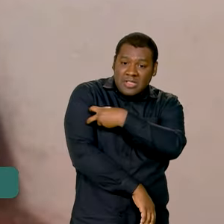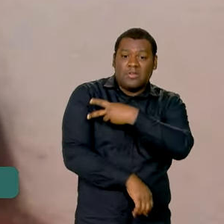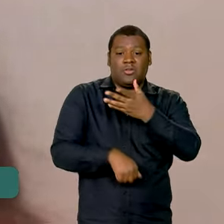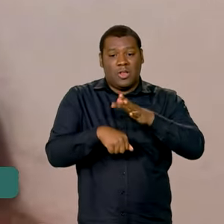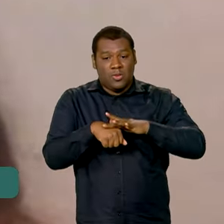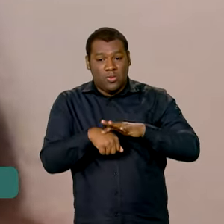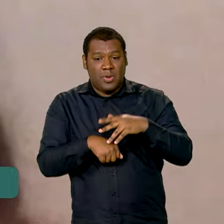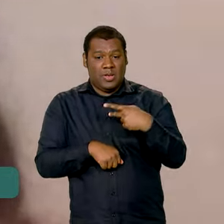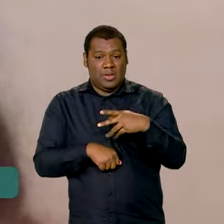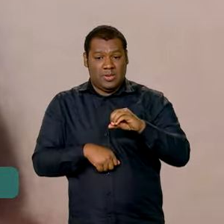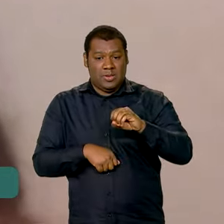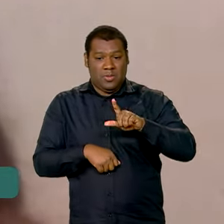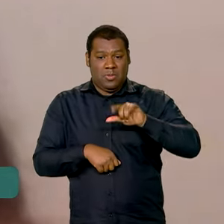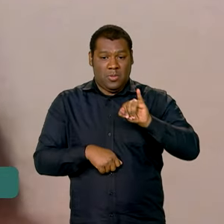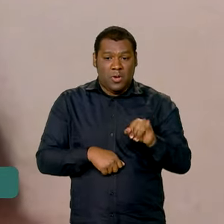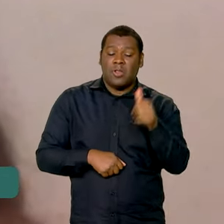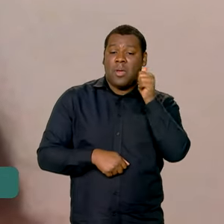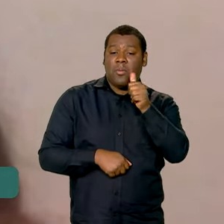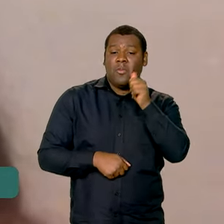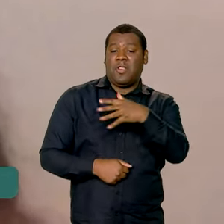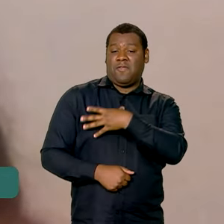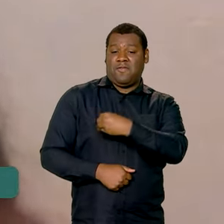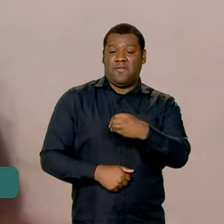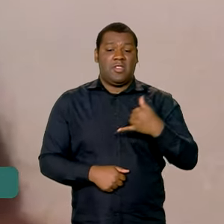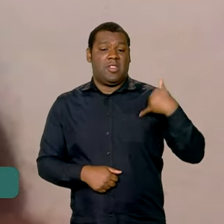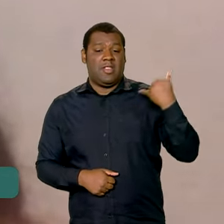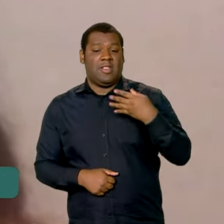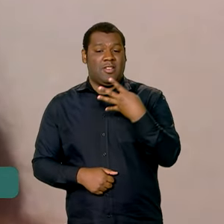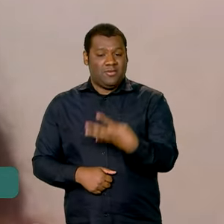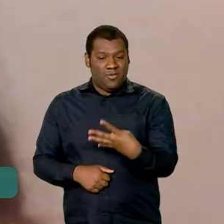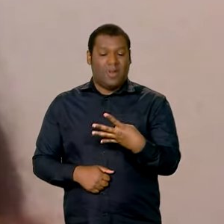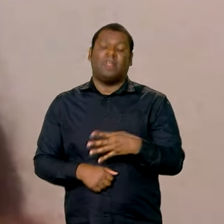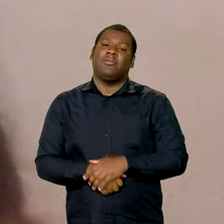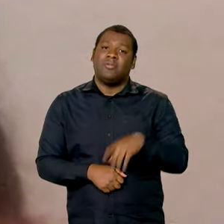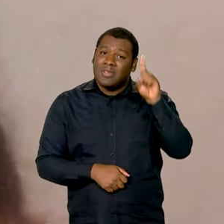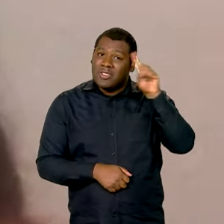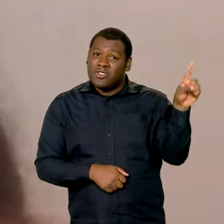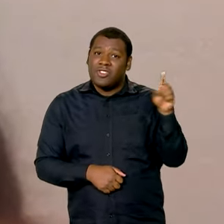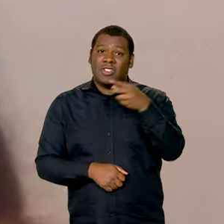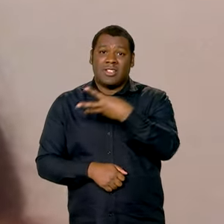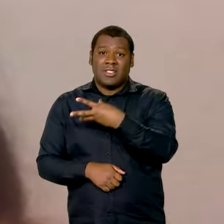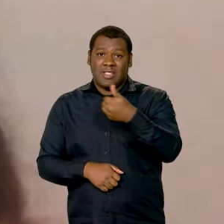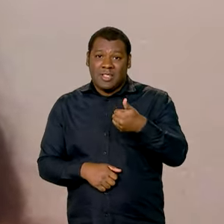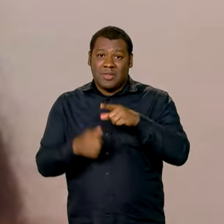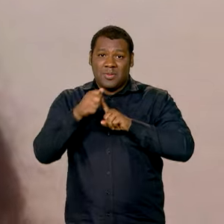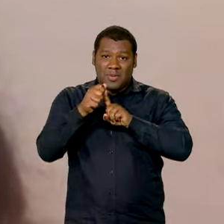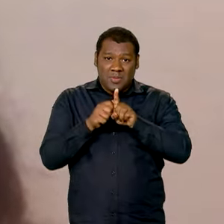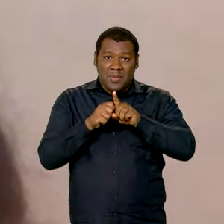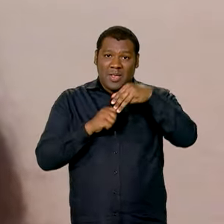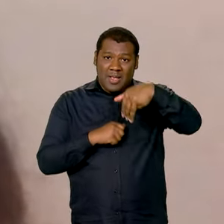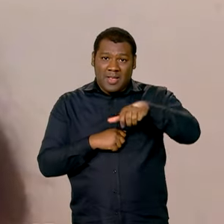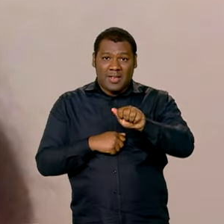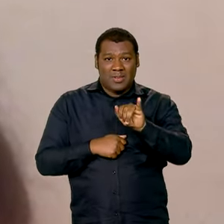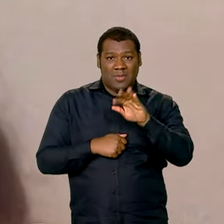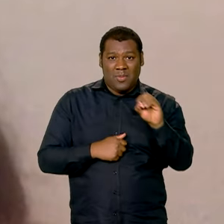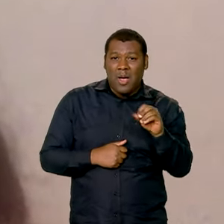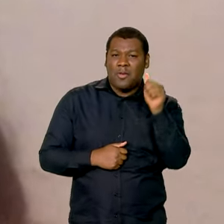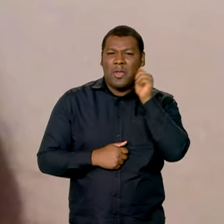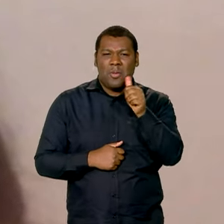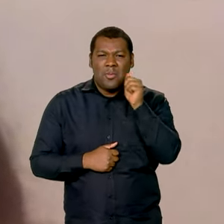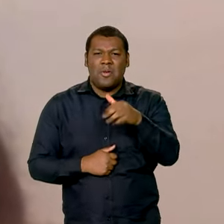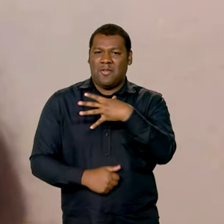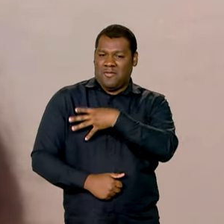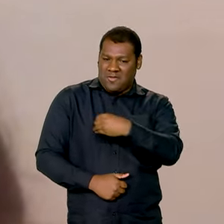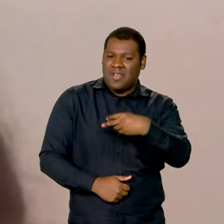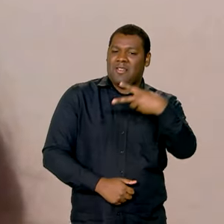levou a filha de 4 anos. E levei no dia 31 de maio, logo no iniciozinho da campanha. Foi super tranquilo e a